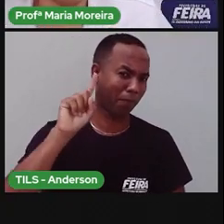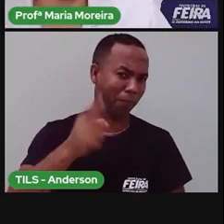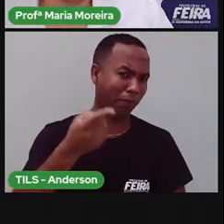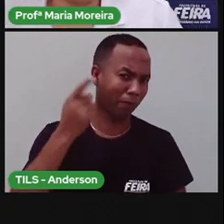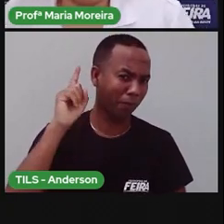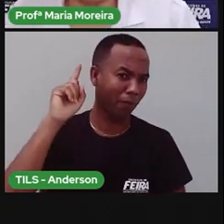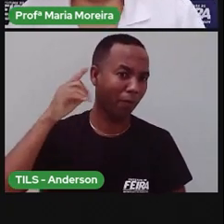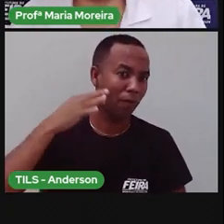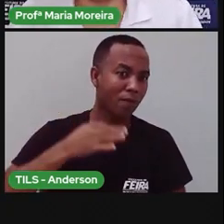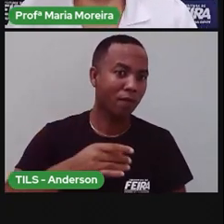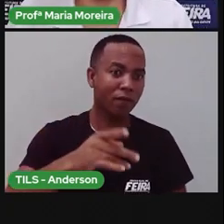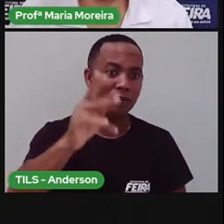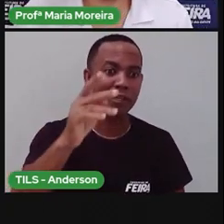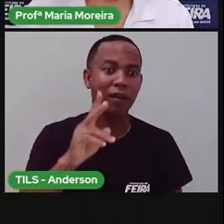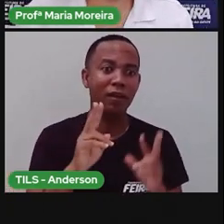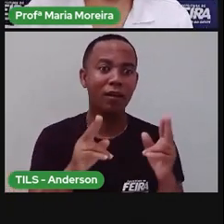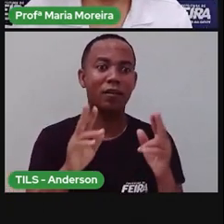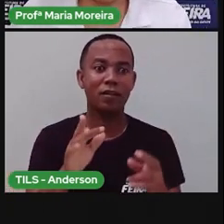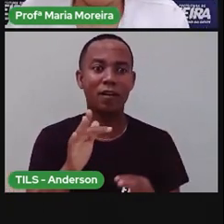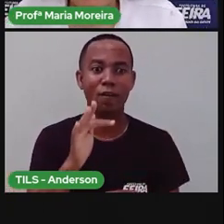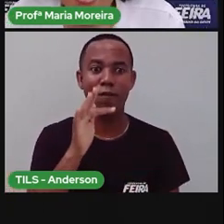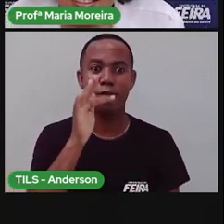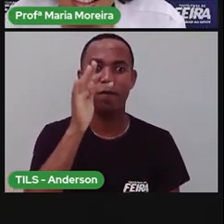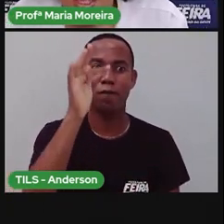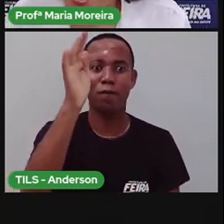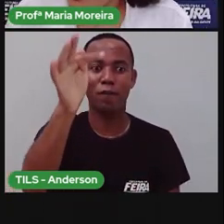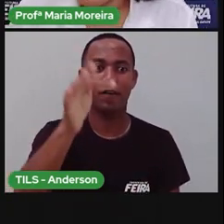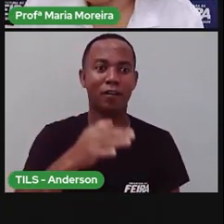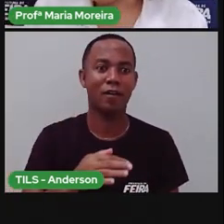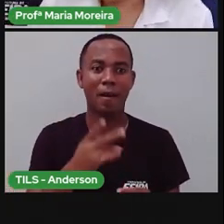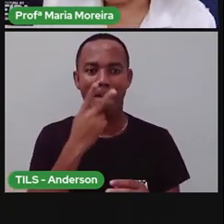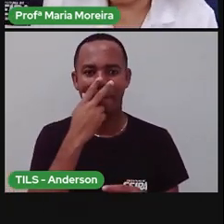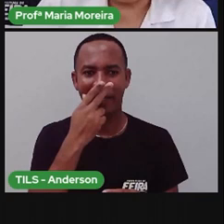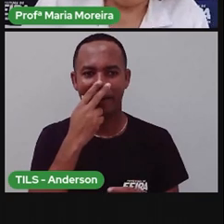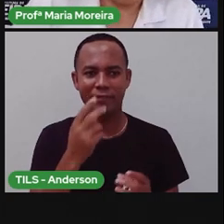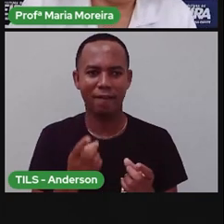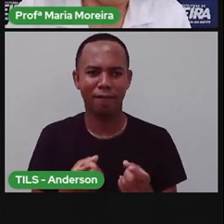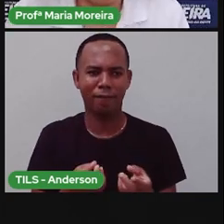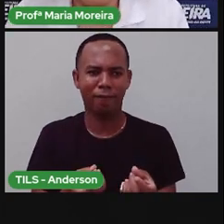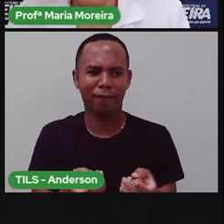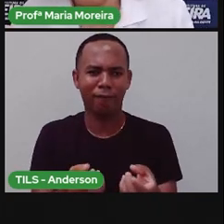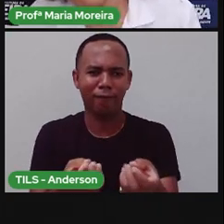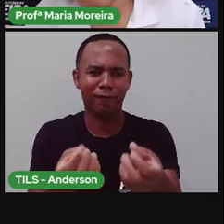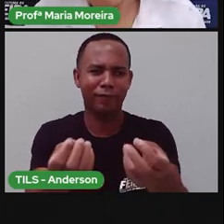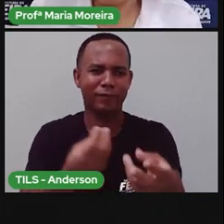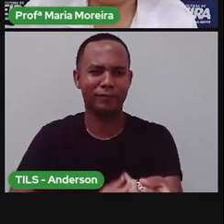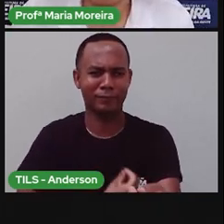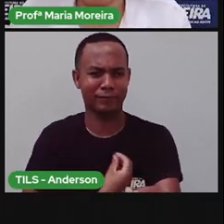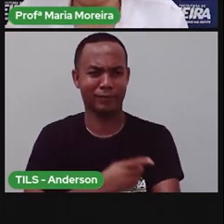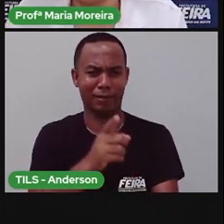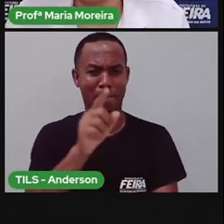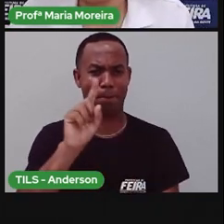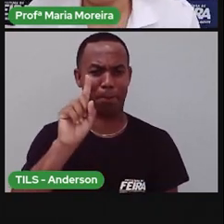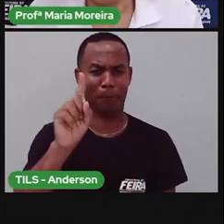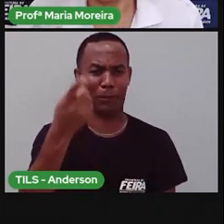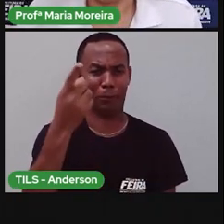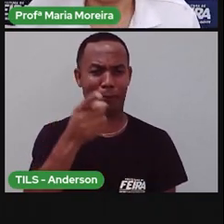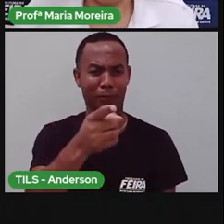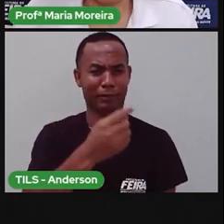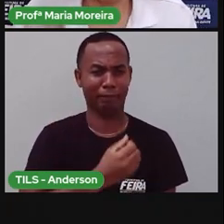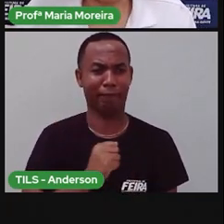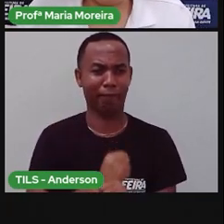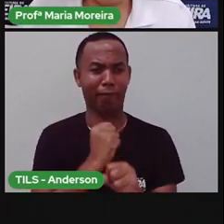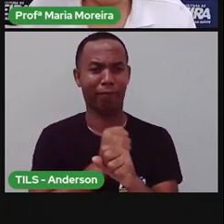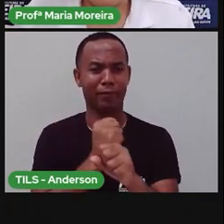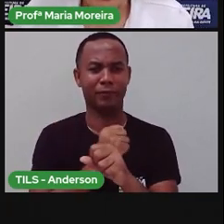imagine só. Ia ser tipo Raul Seixas. Eu nasci há 10 mil anos atrás. Uh, já pensou? Bom,